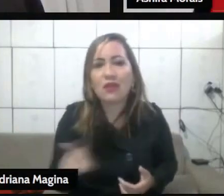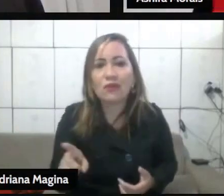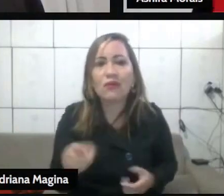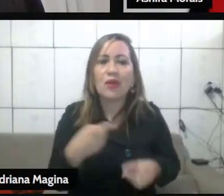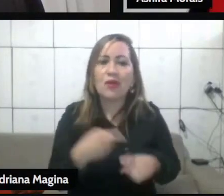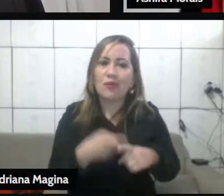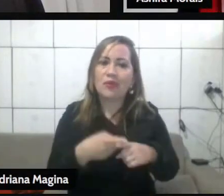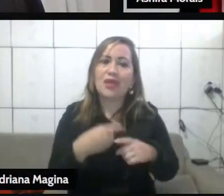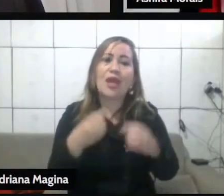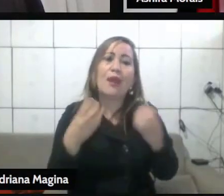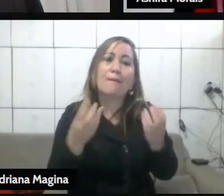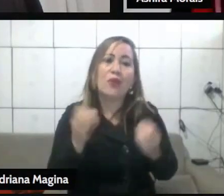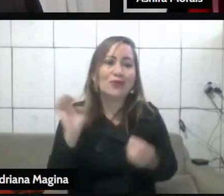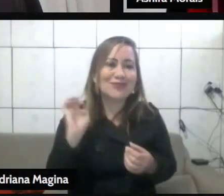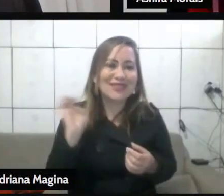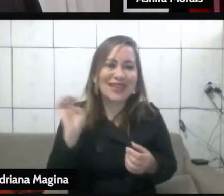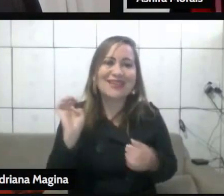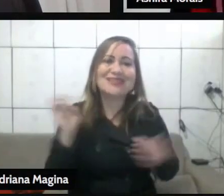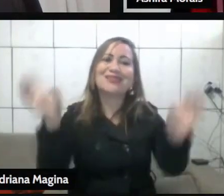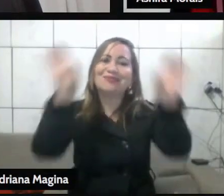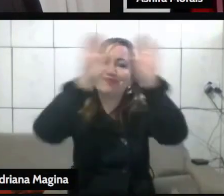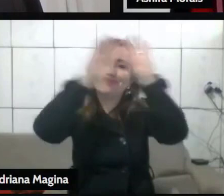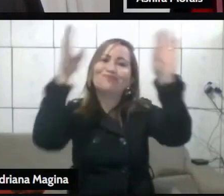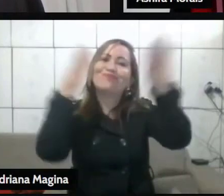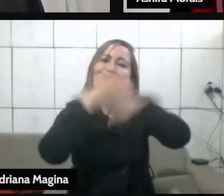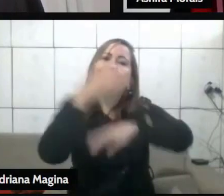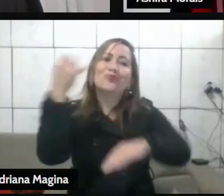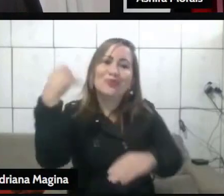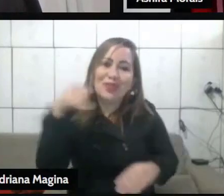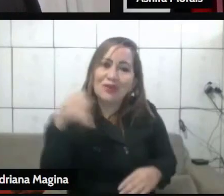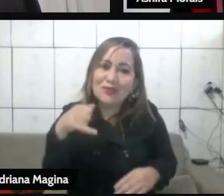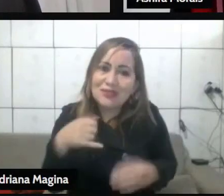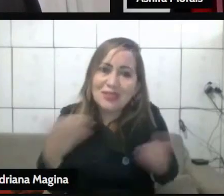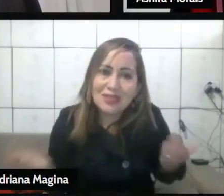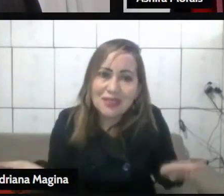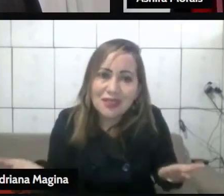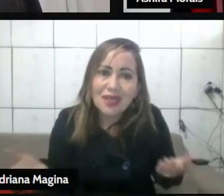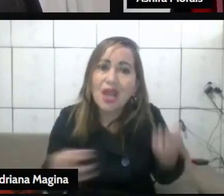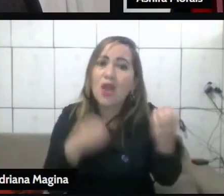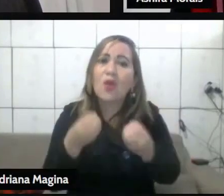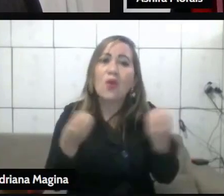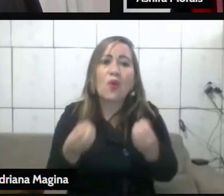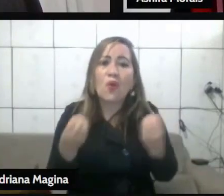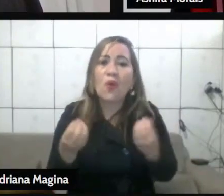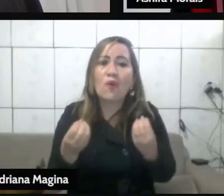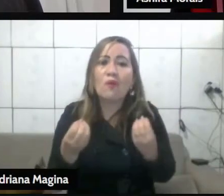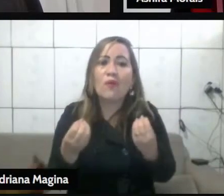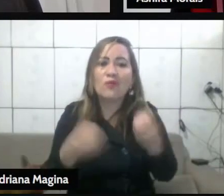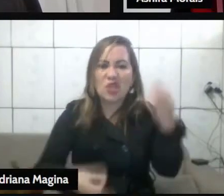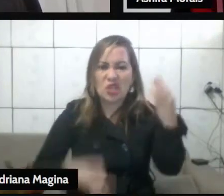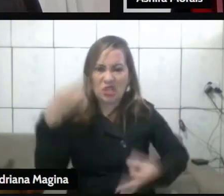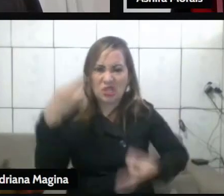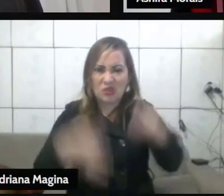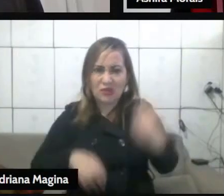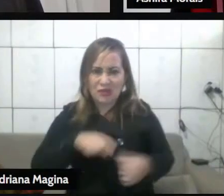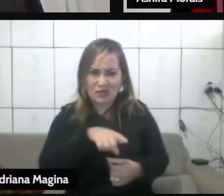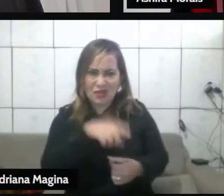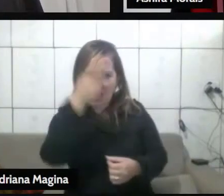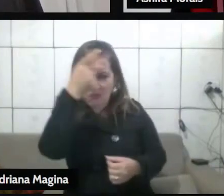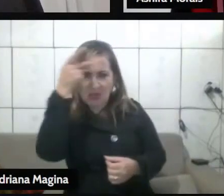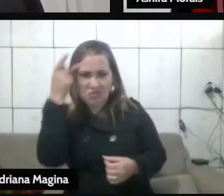Porque eu também acharia trivial condenar uma pessoa pelo apetite sexual dela.